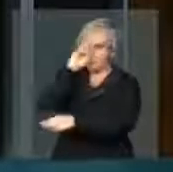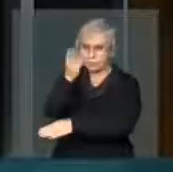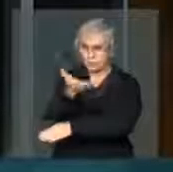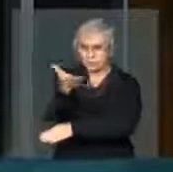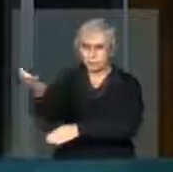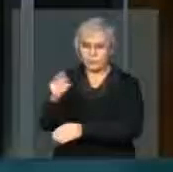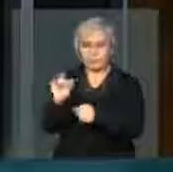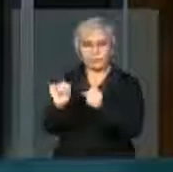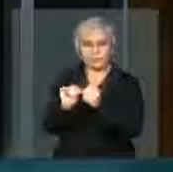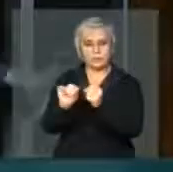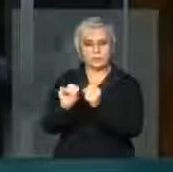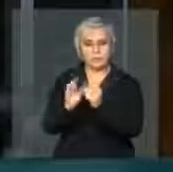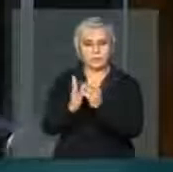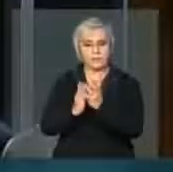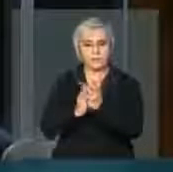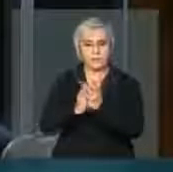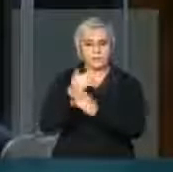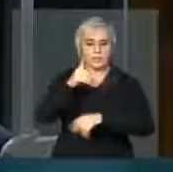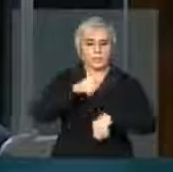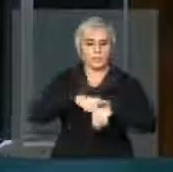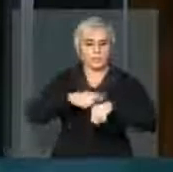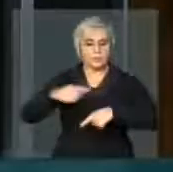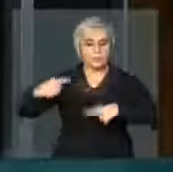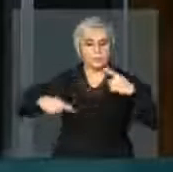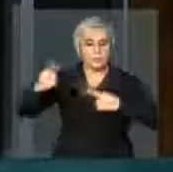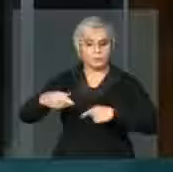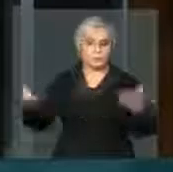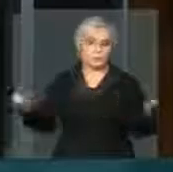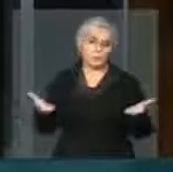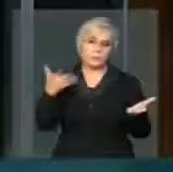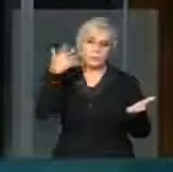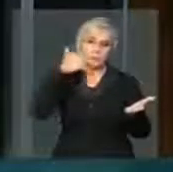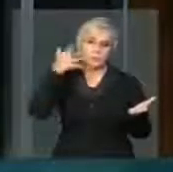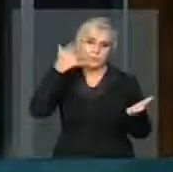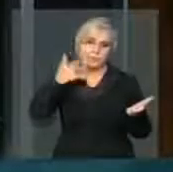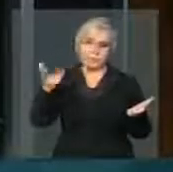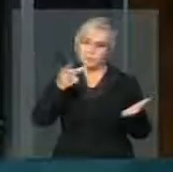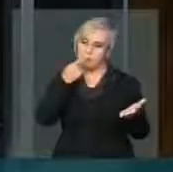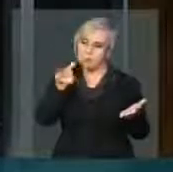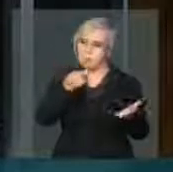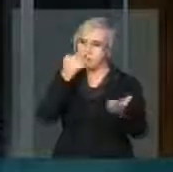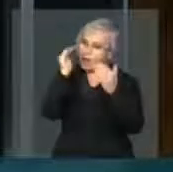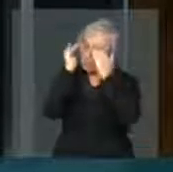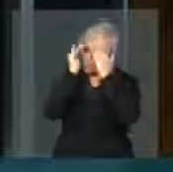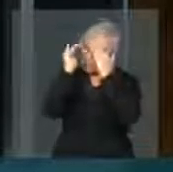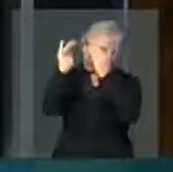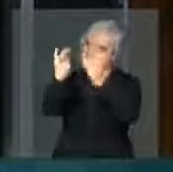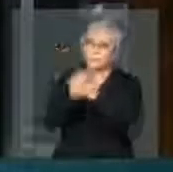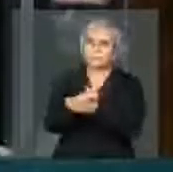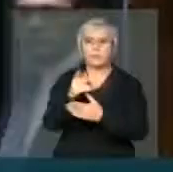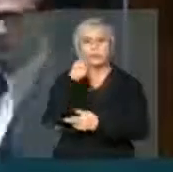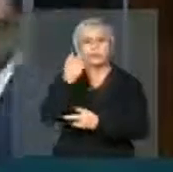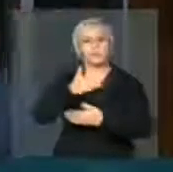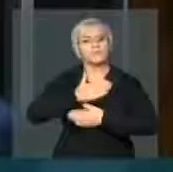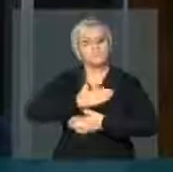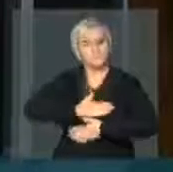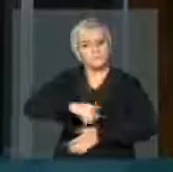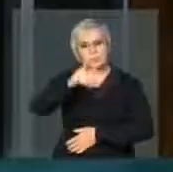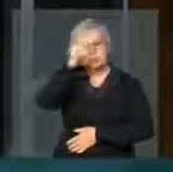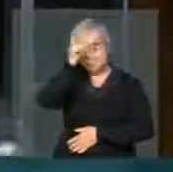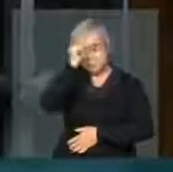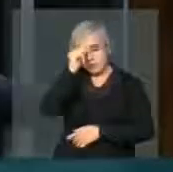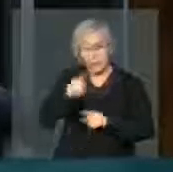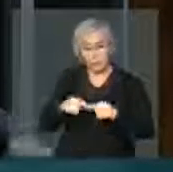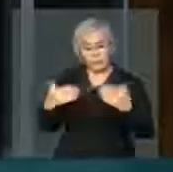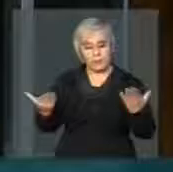fazem a partir do momento em que esse discurso é realizado. Falo com respeito, com tranquilidade, mas esse